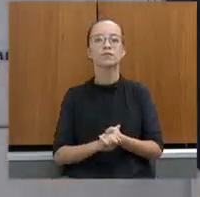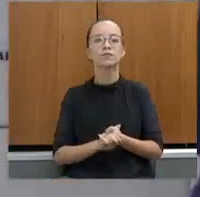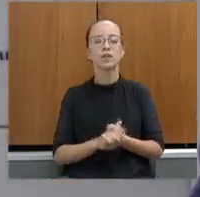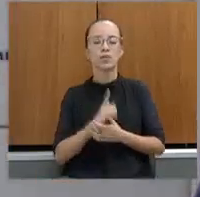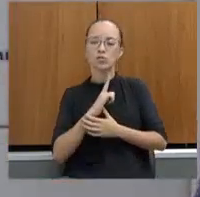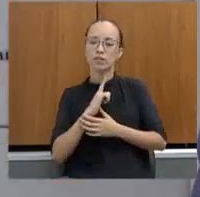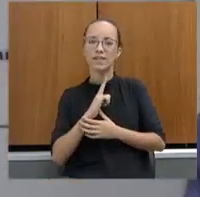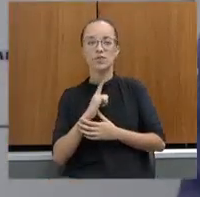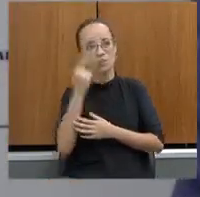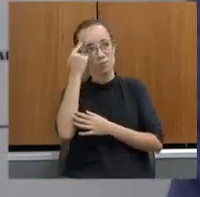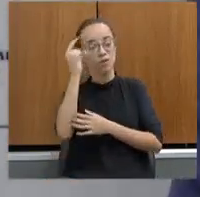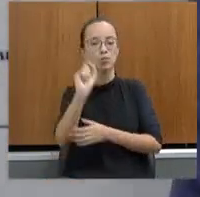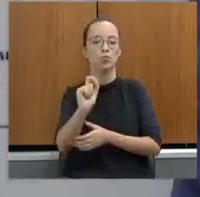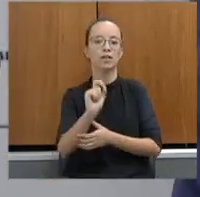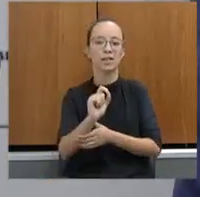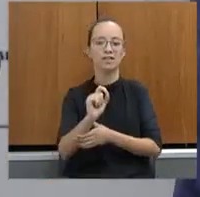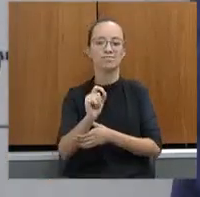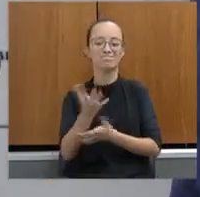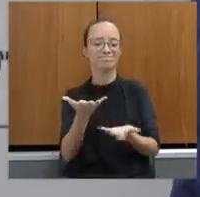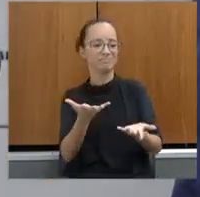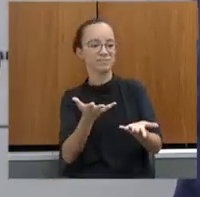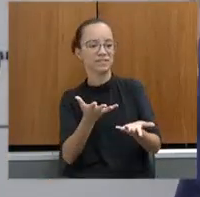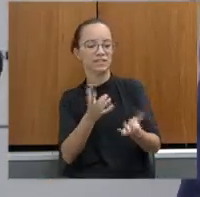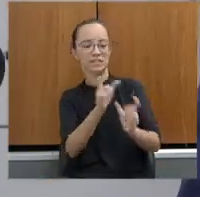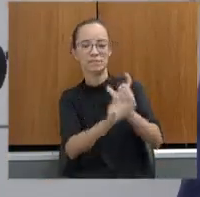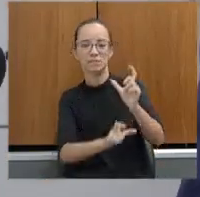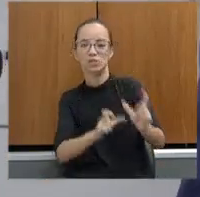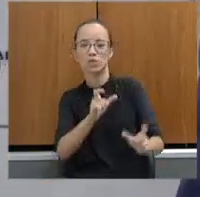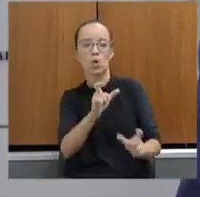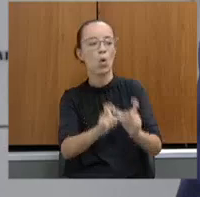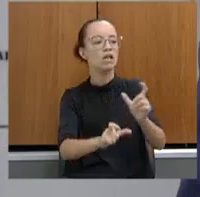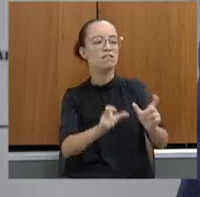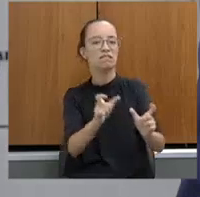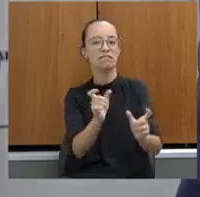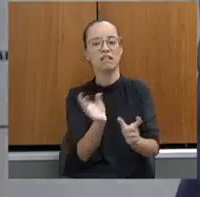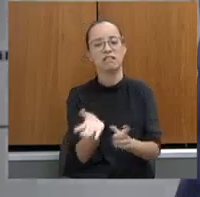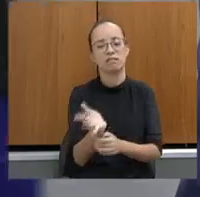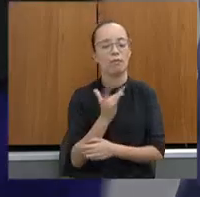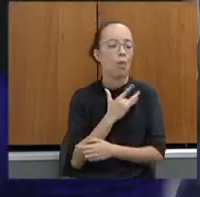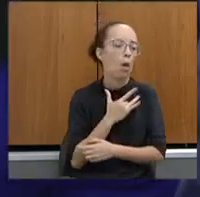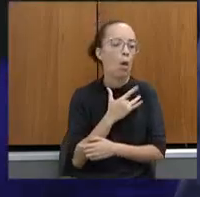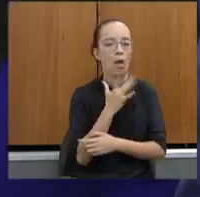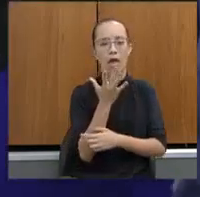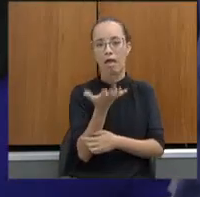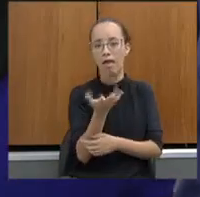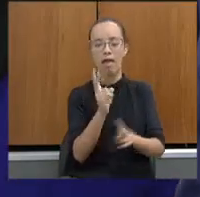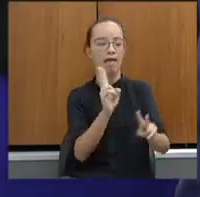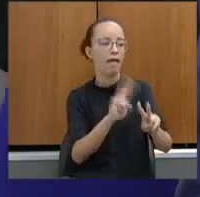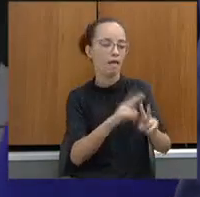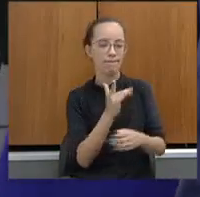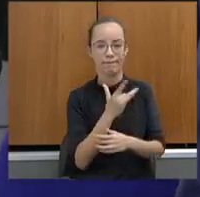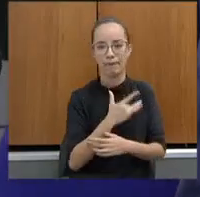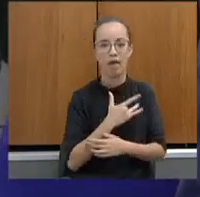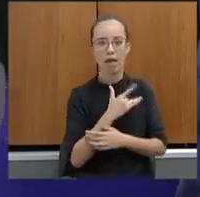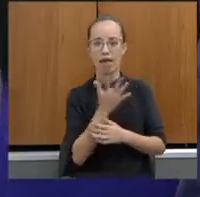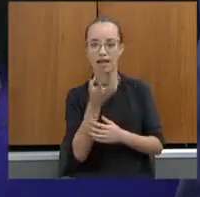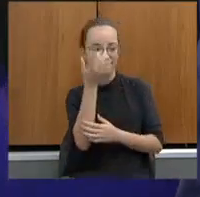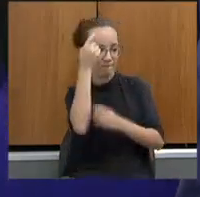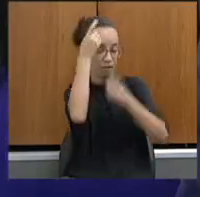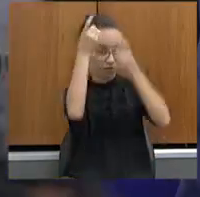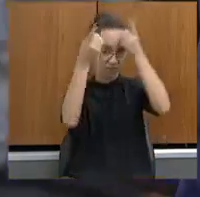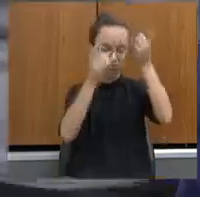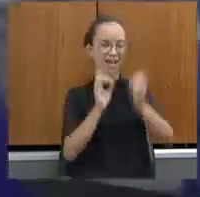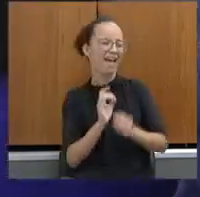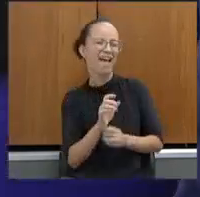são pobres, coitados, pessoas em conflito com a lei ou sei lá que nome que eles inventam, ou que então é o pessoal que